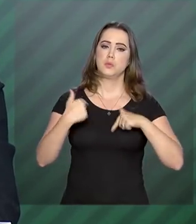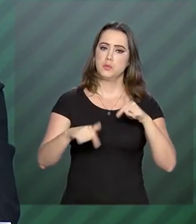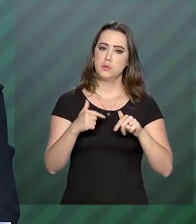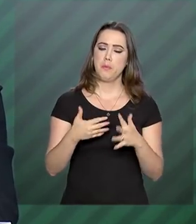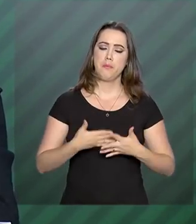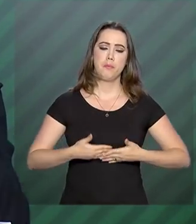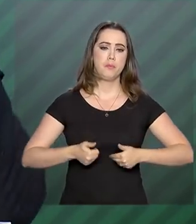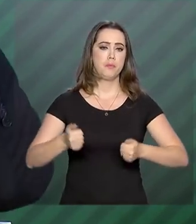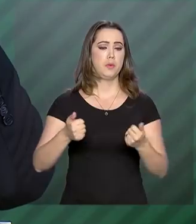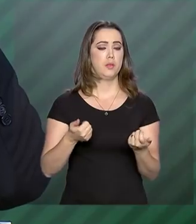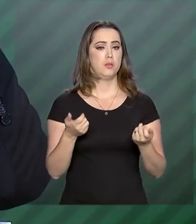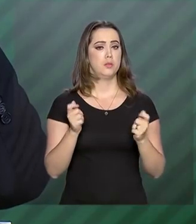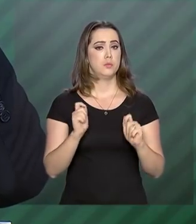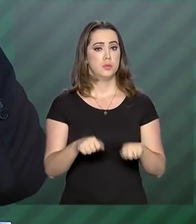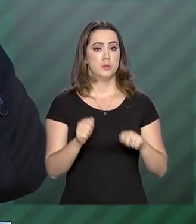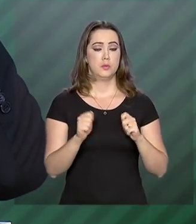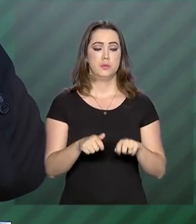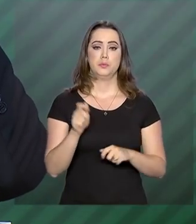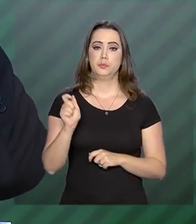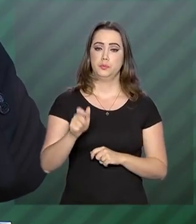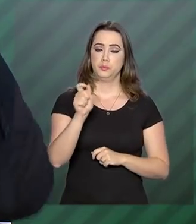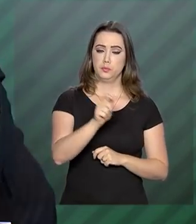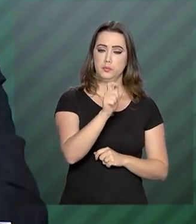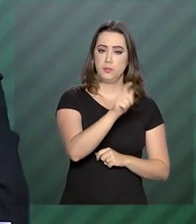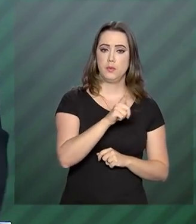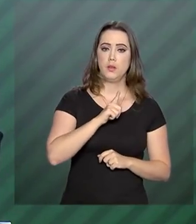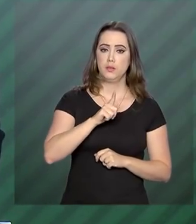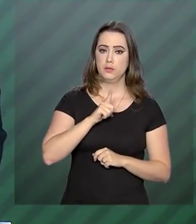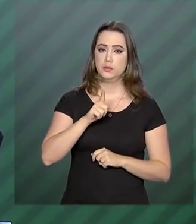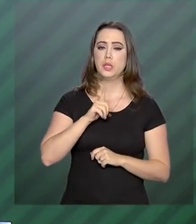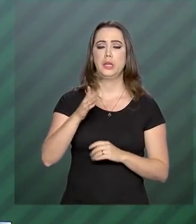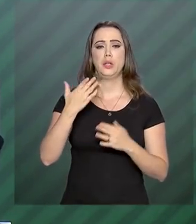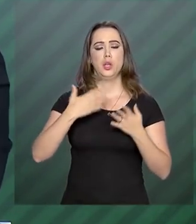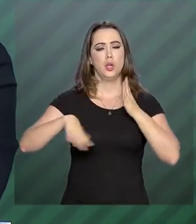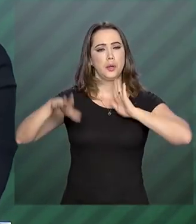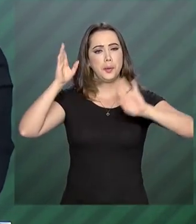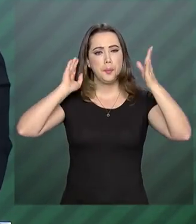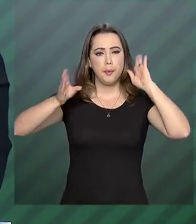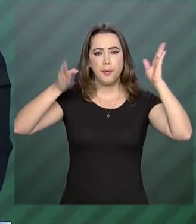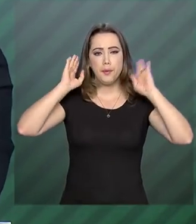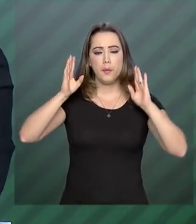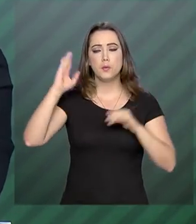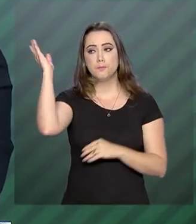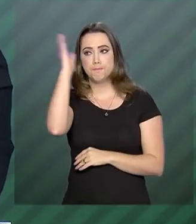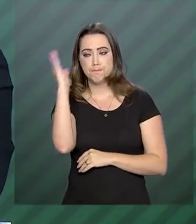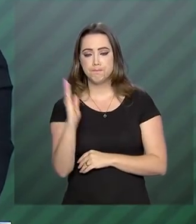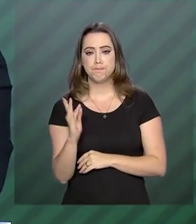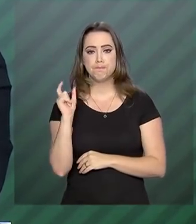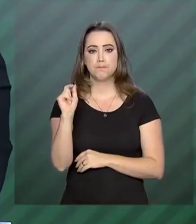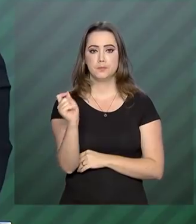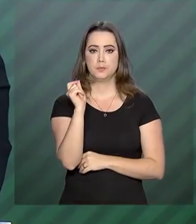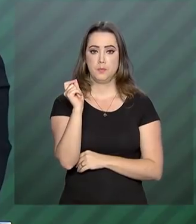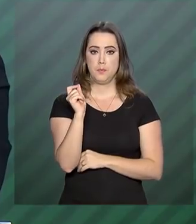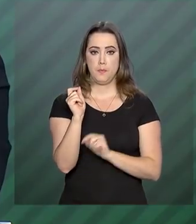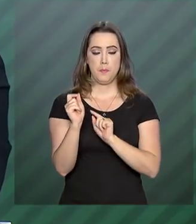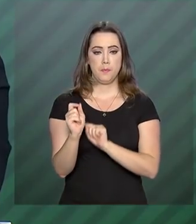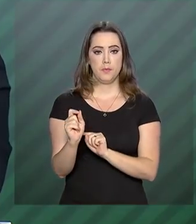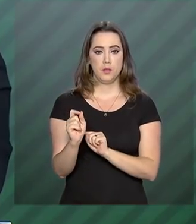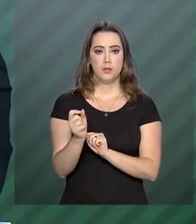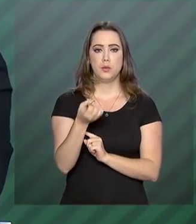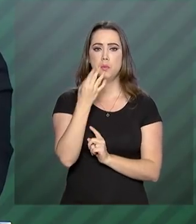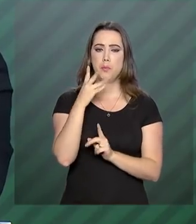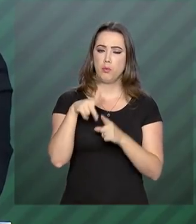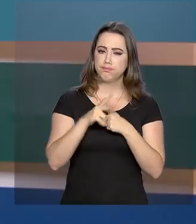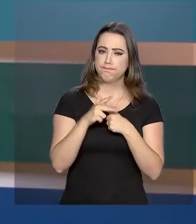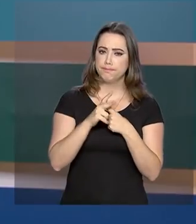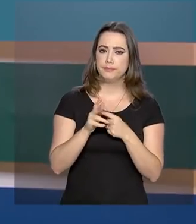melhores condições para que a gente tenha frota brasileira com boa